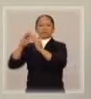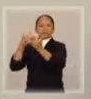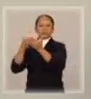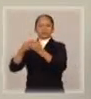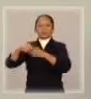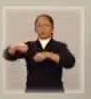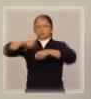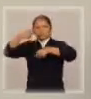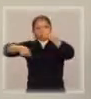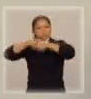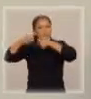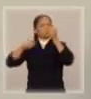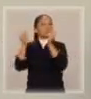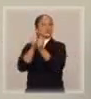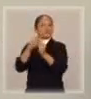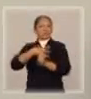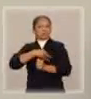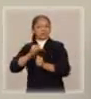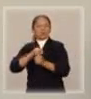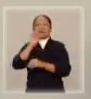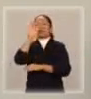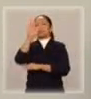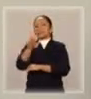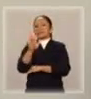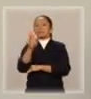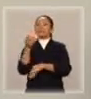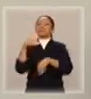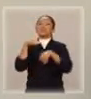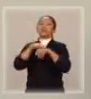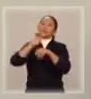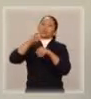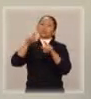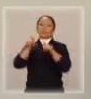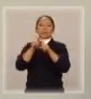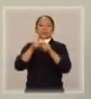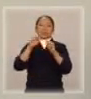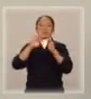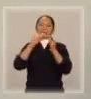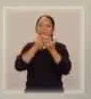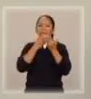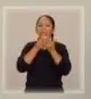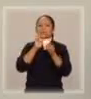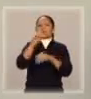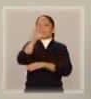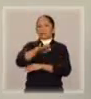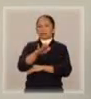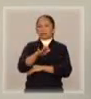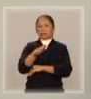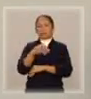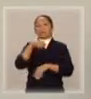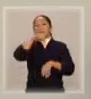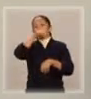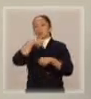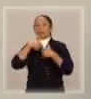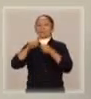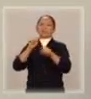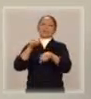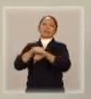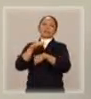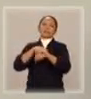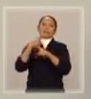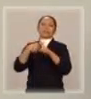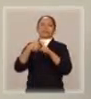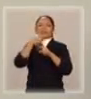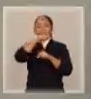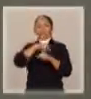com ela, passo a tarde com ela, ou devolvo novamente para a escola, porque ela tem um horário integral. E a mãe fica com o horário da noite, pois a mãe